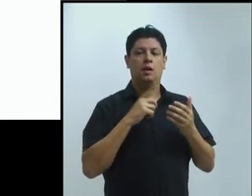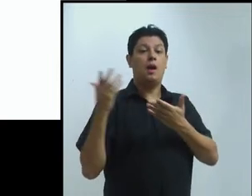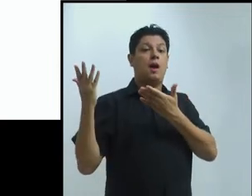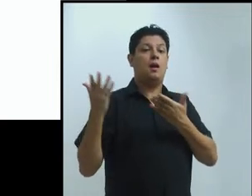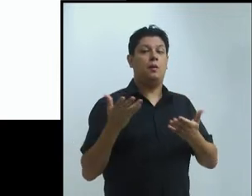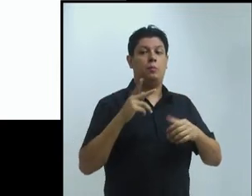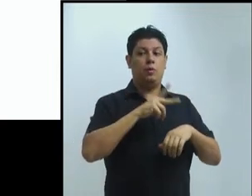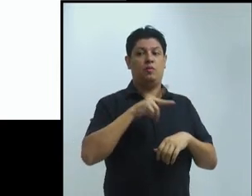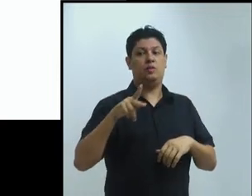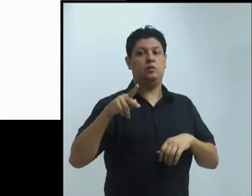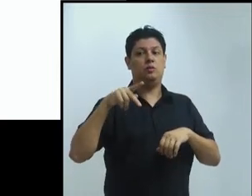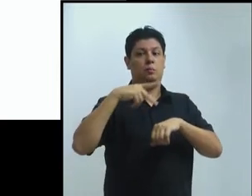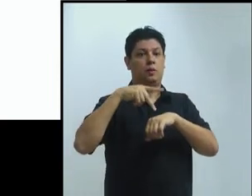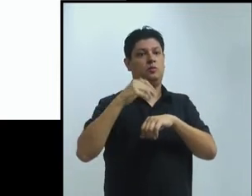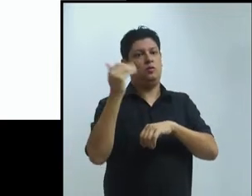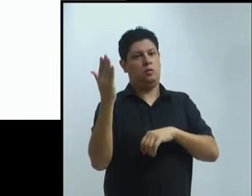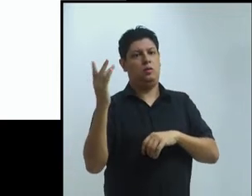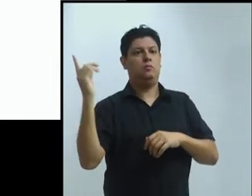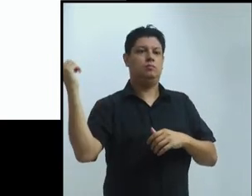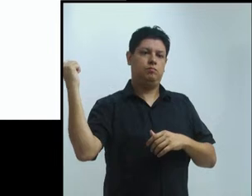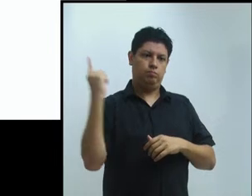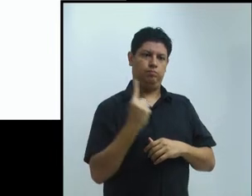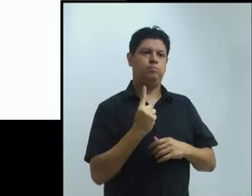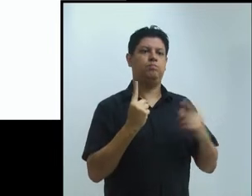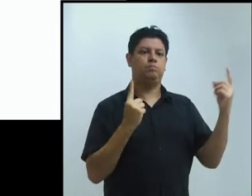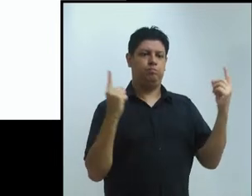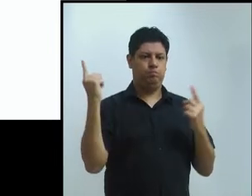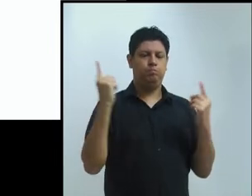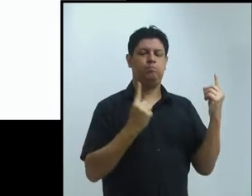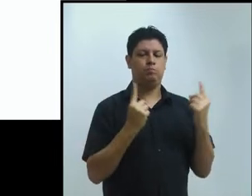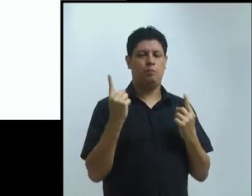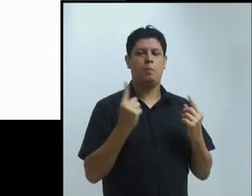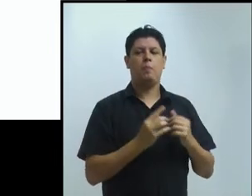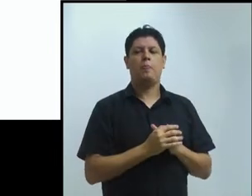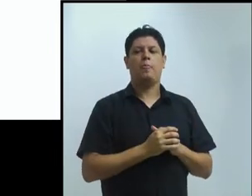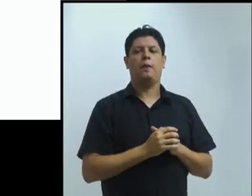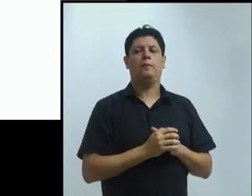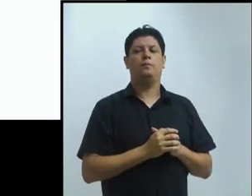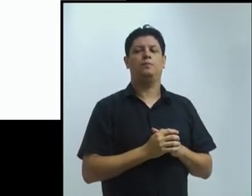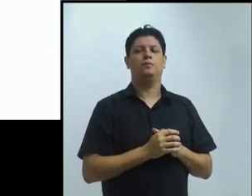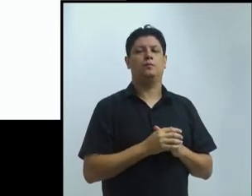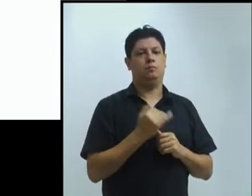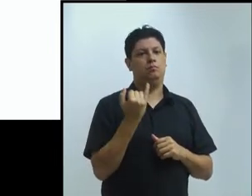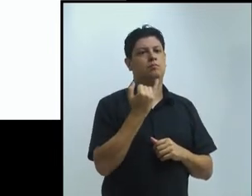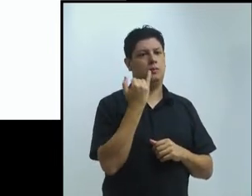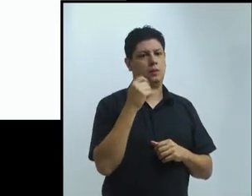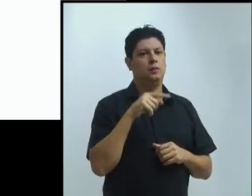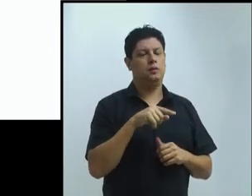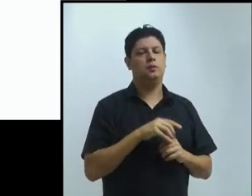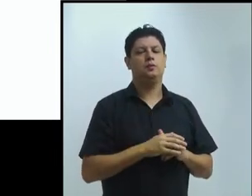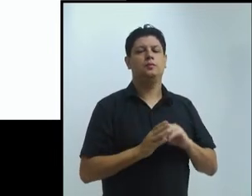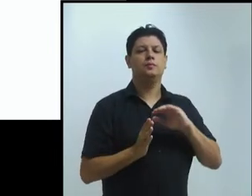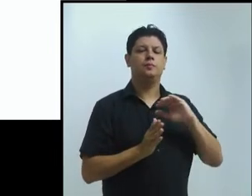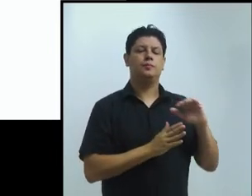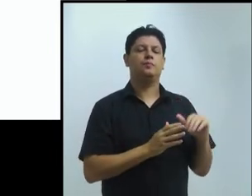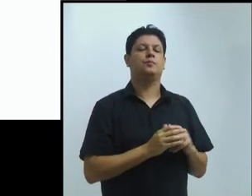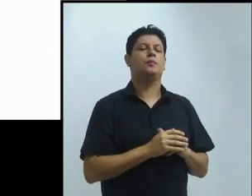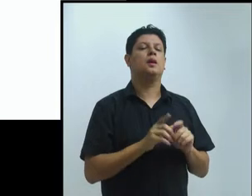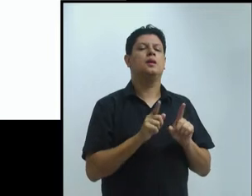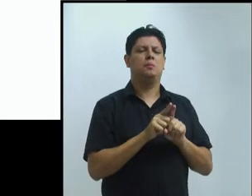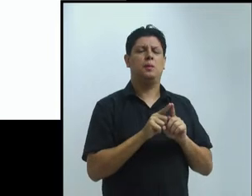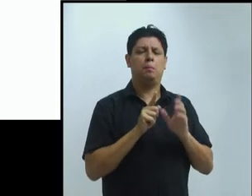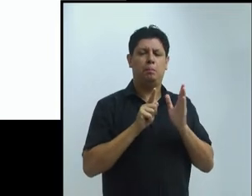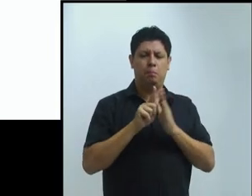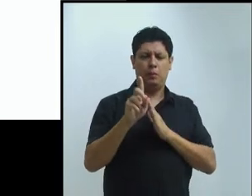para a mobilidade estudantil? Esse questionário também mostrou que, basicamente, são duas. A